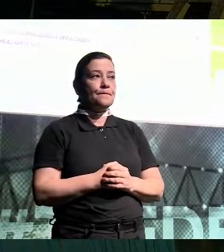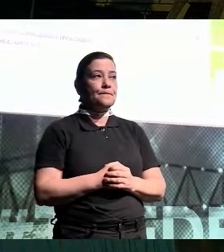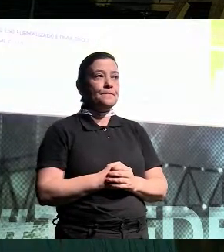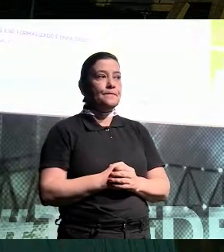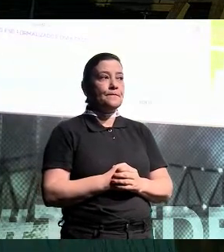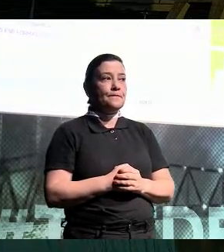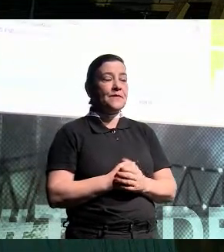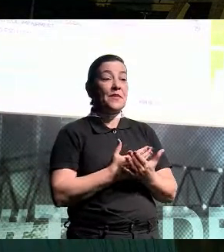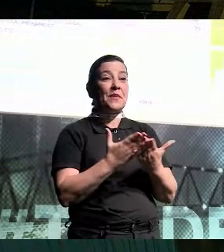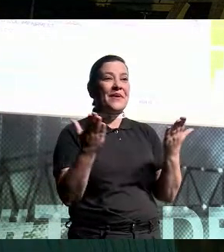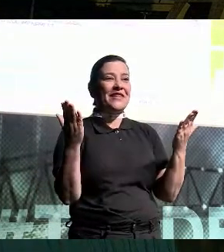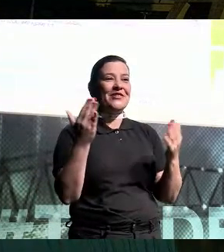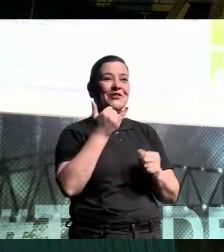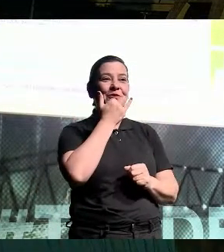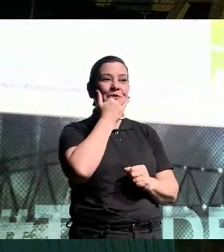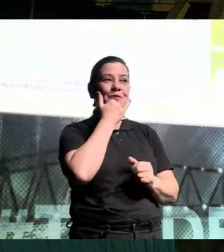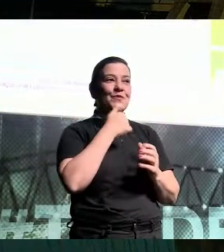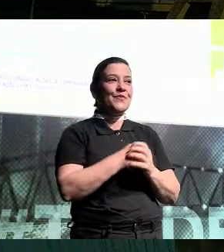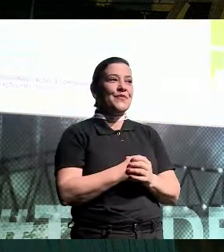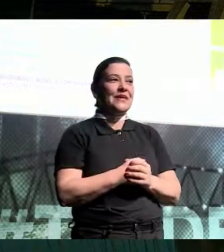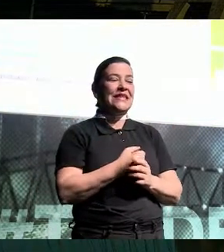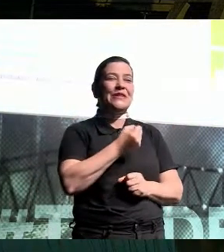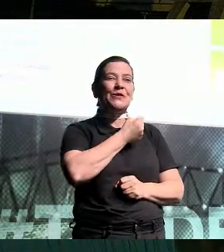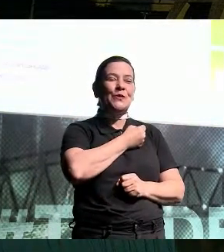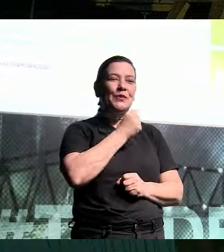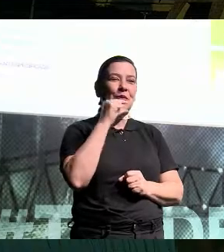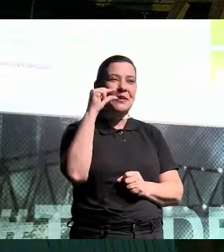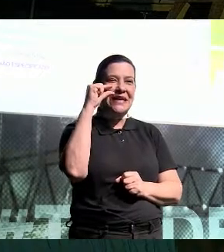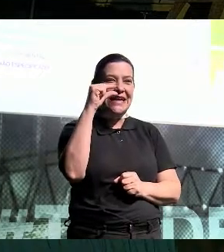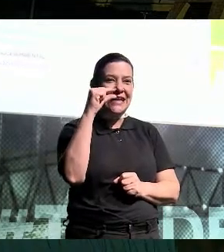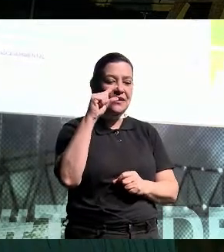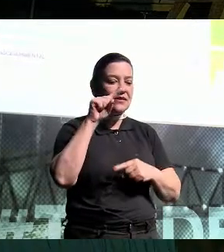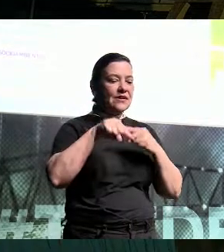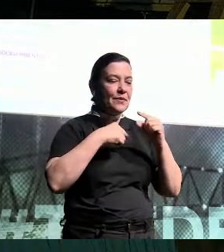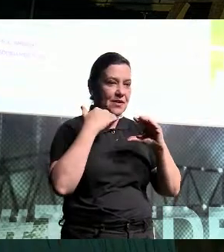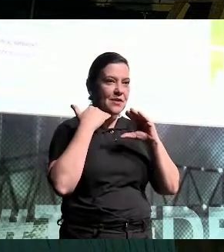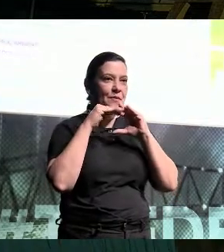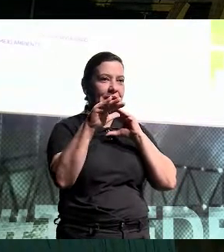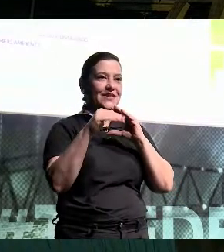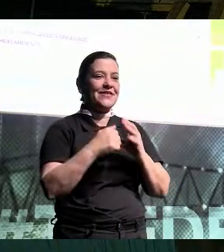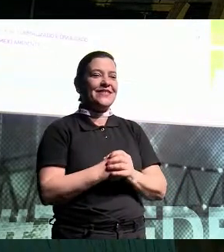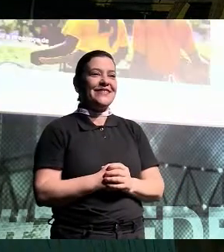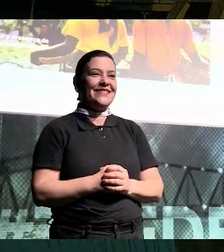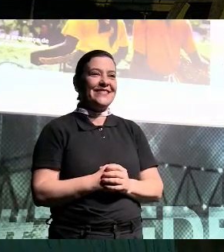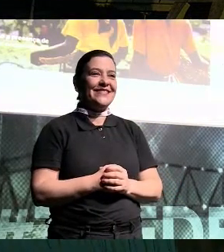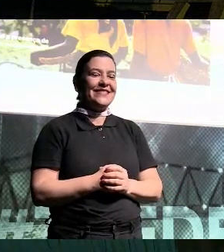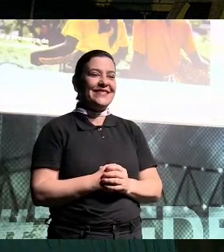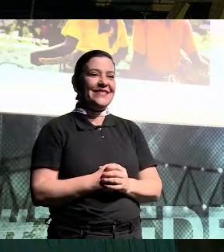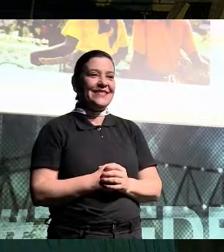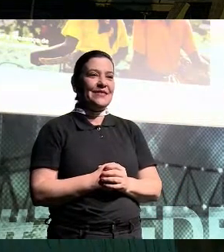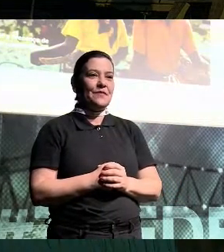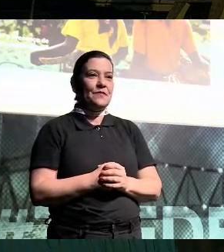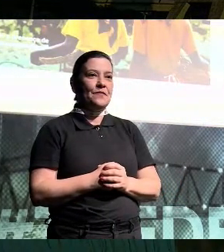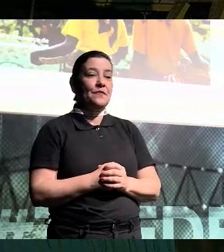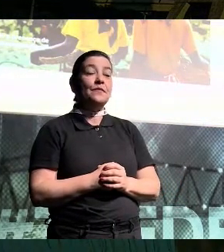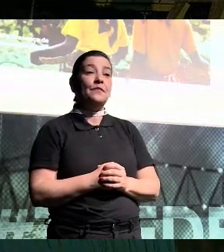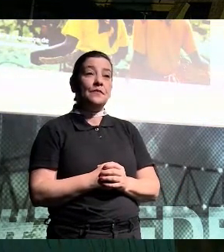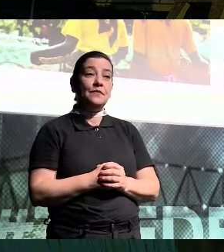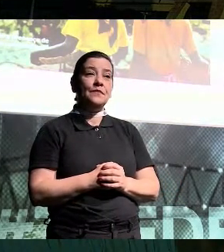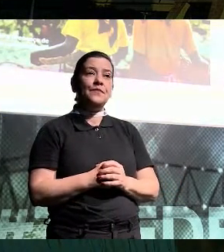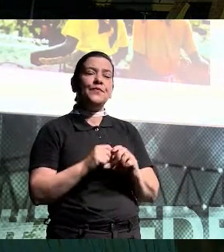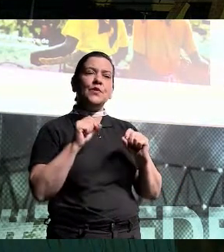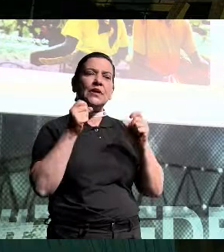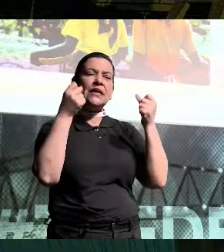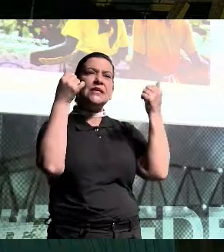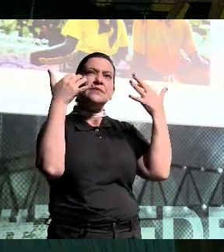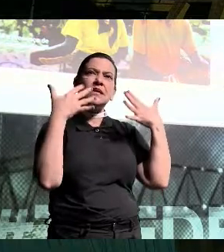Me perdi aqui, gente. Não consigo ler o númerozinho, está muito pequenininho, mas depois eu posto para vocês esse material. Está bom? Bom, mas era um recorte